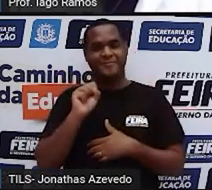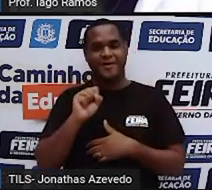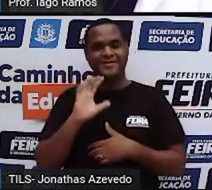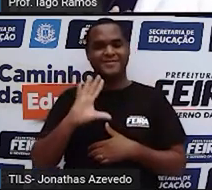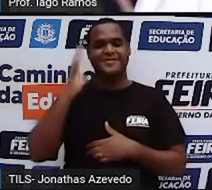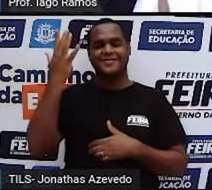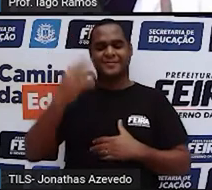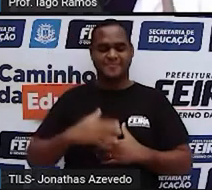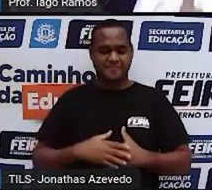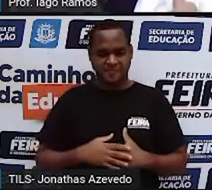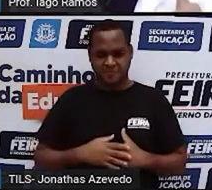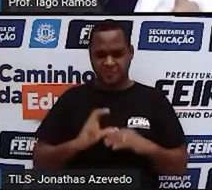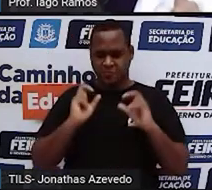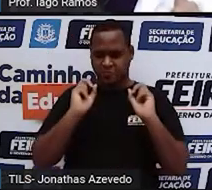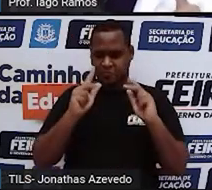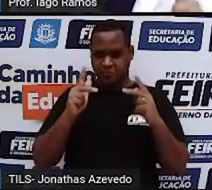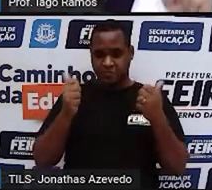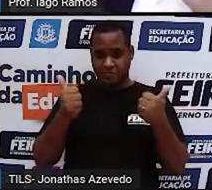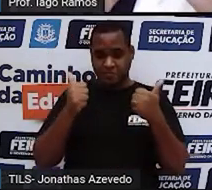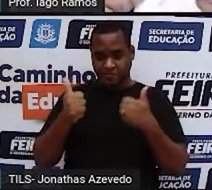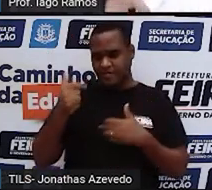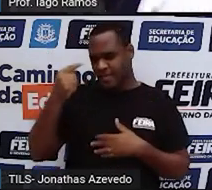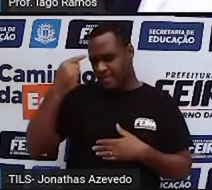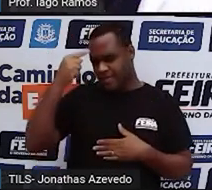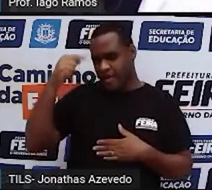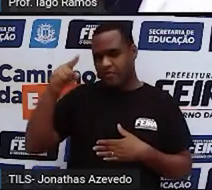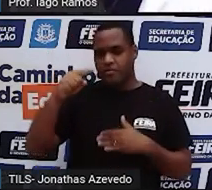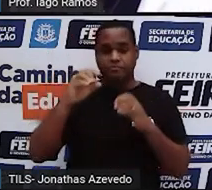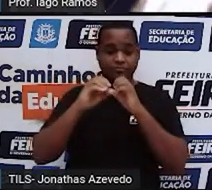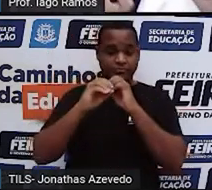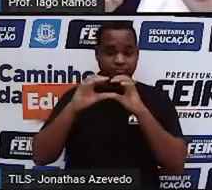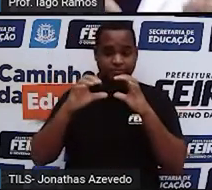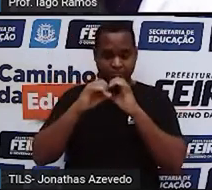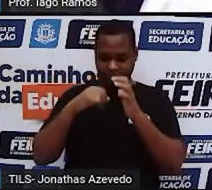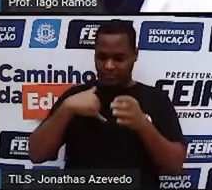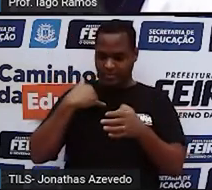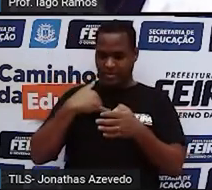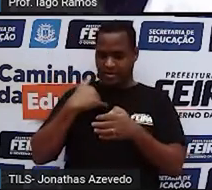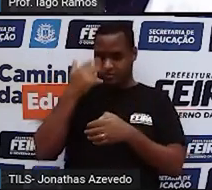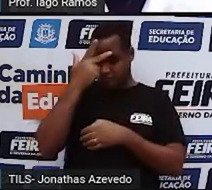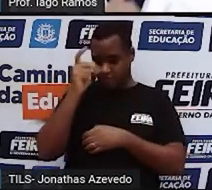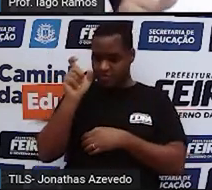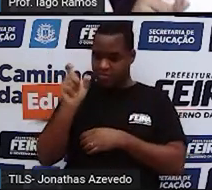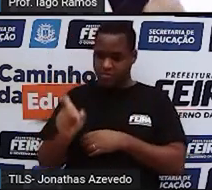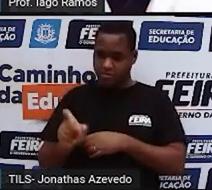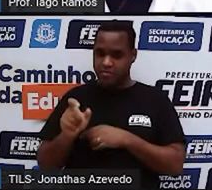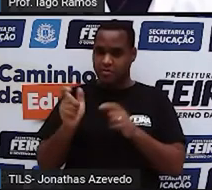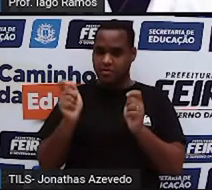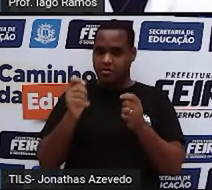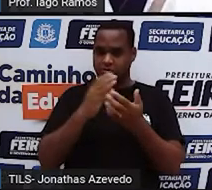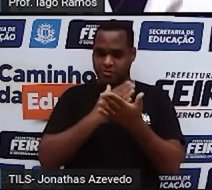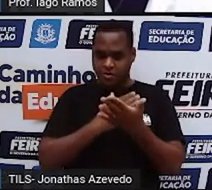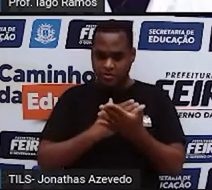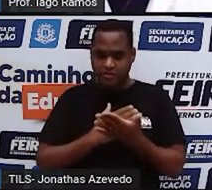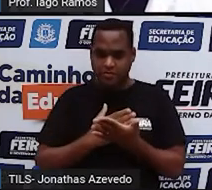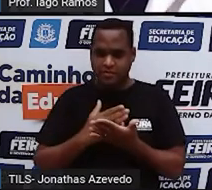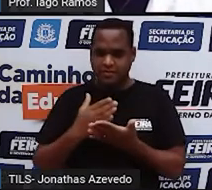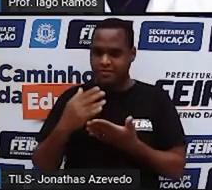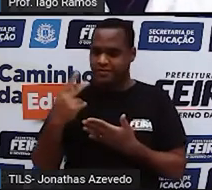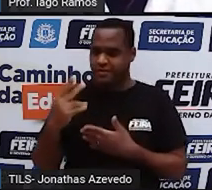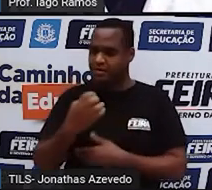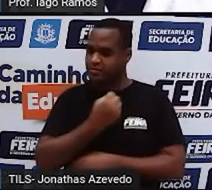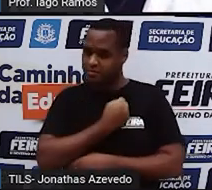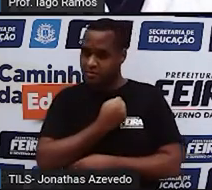beleza? Então, a ideia é descobrir a idade de uma pessoa a partir do número